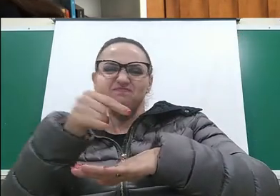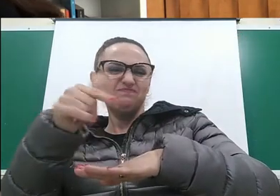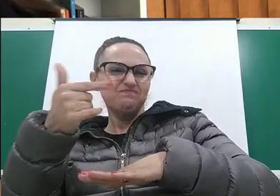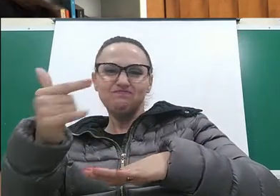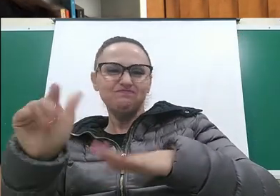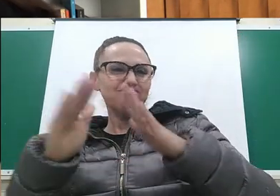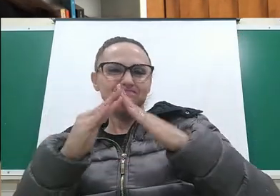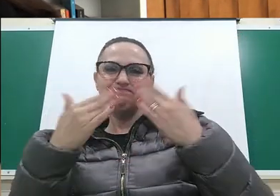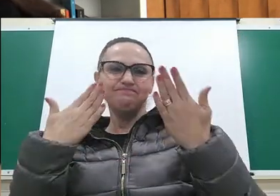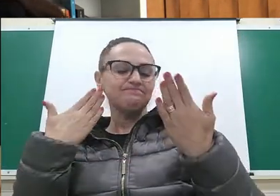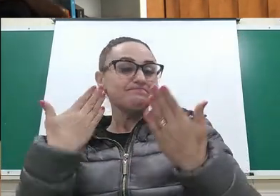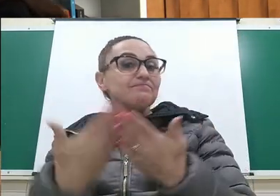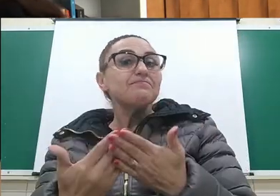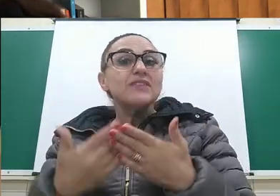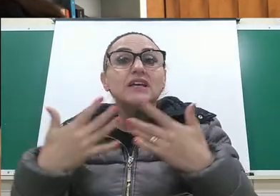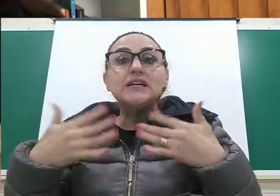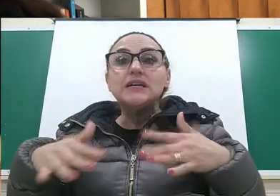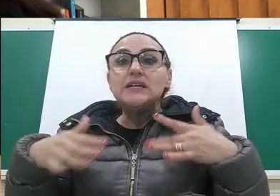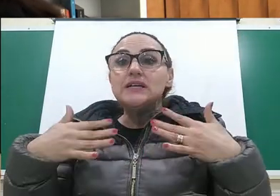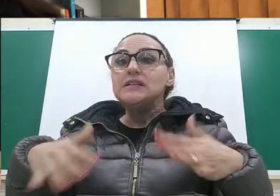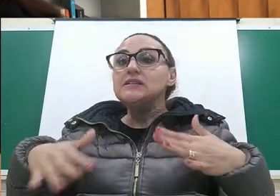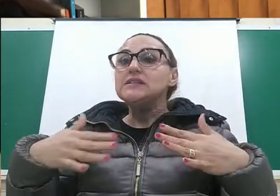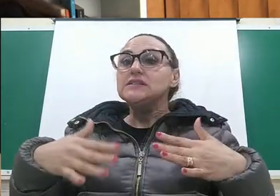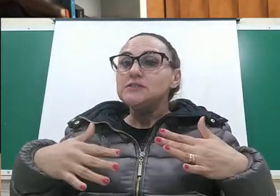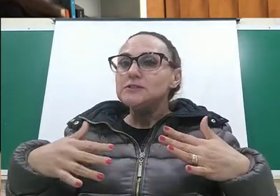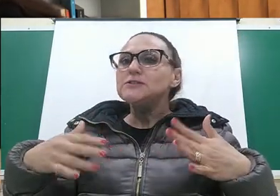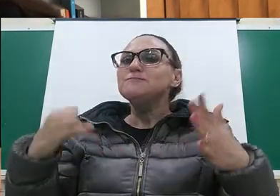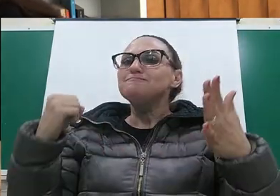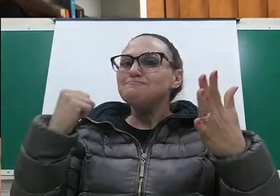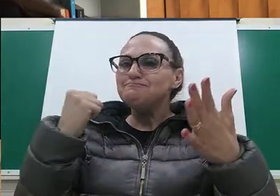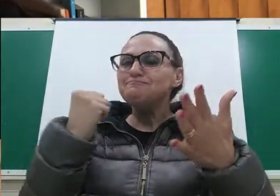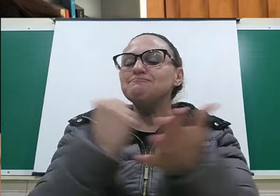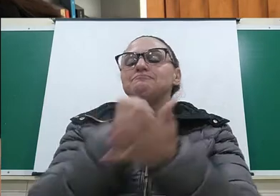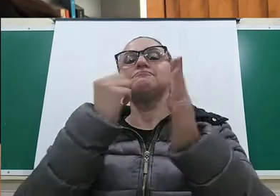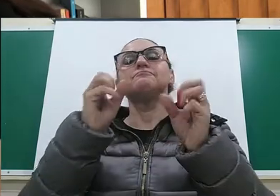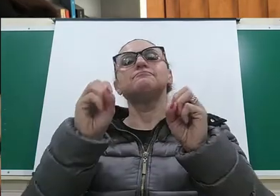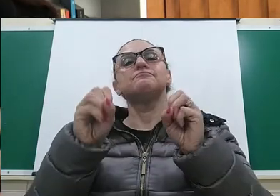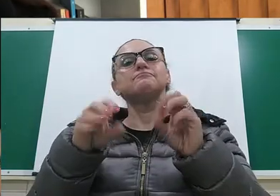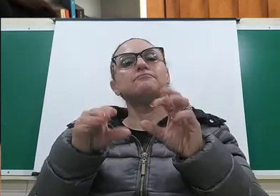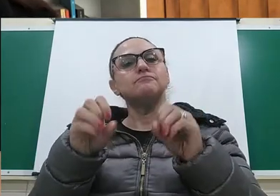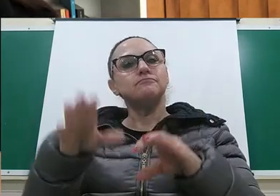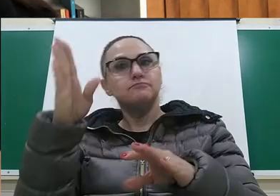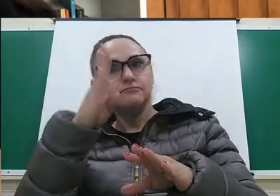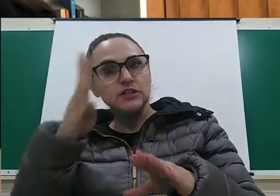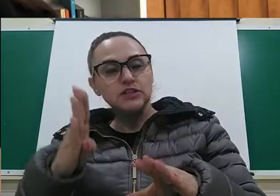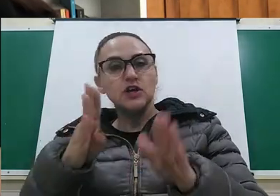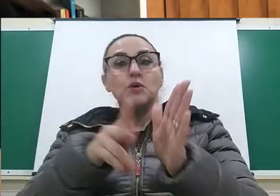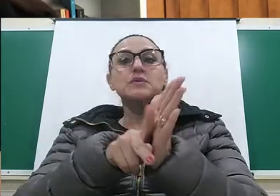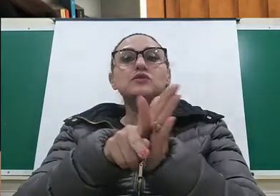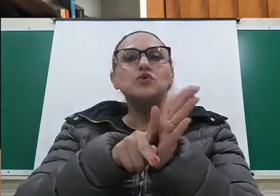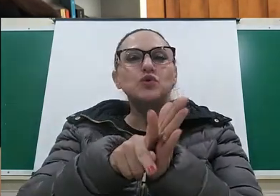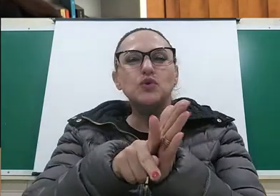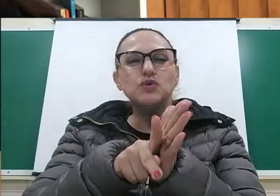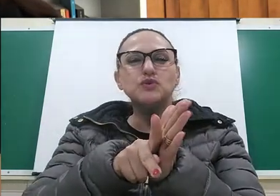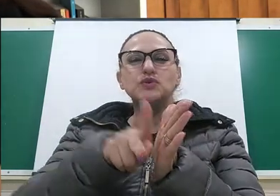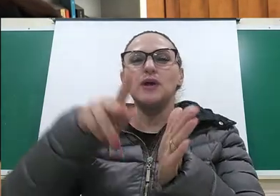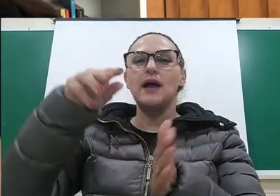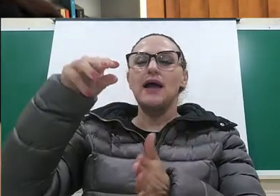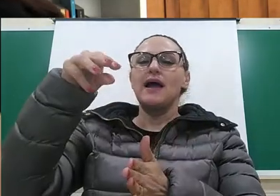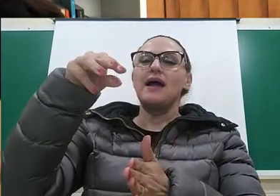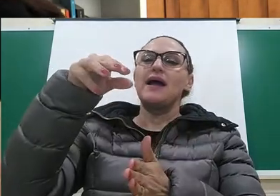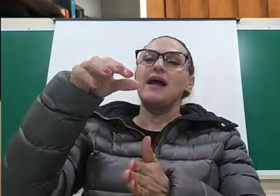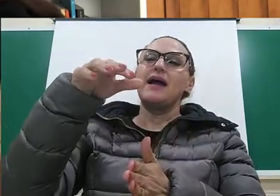tiveram acesso à escola. E isso é uma marca da história da educação no Brasil. Segundo o pesquisador Amarillo Ferreira